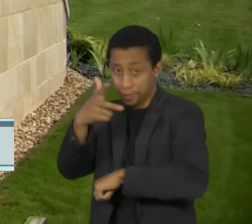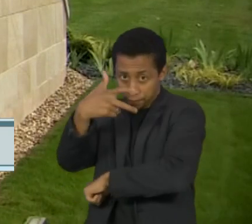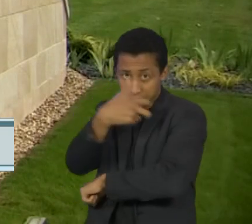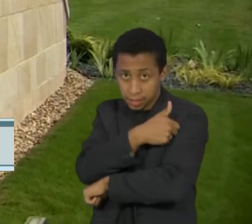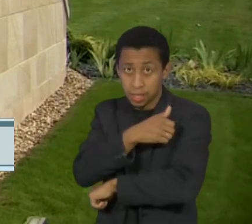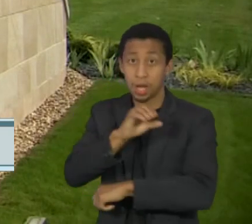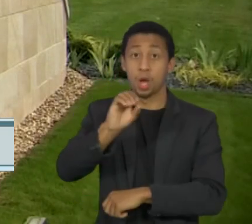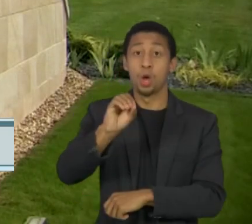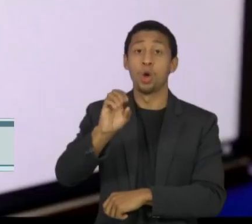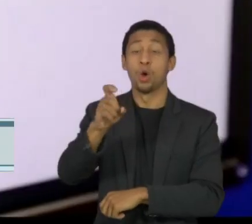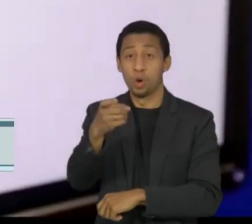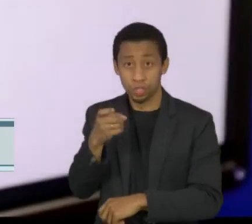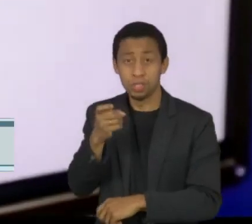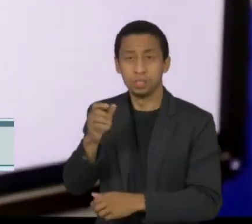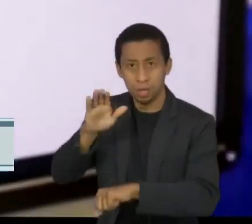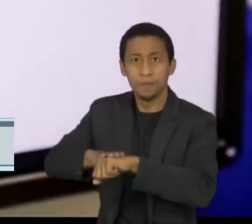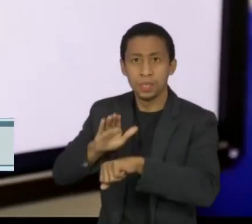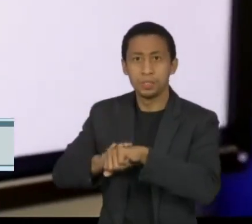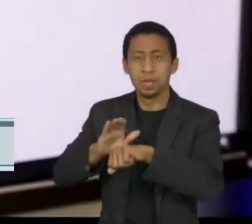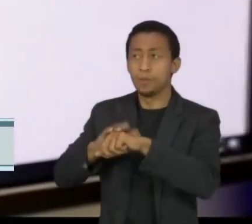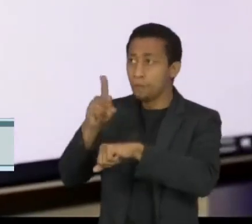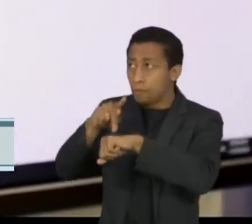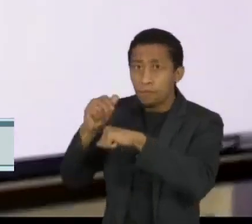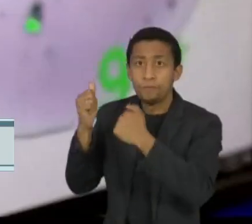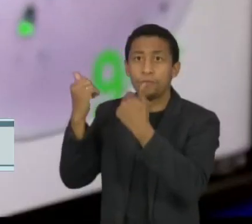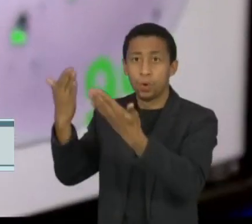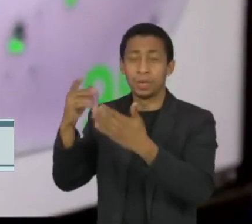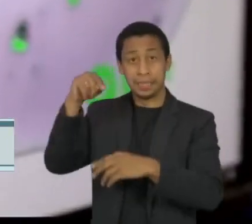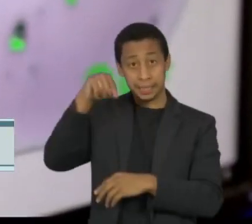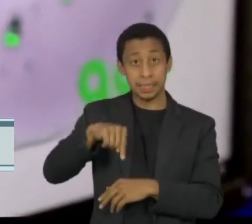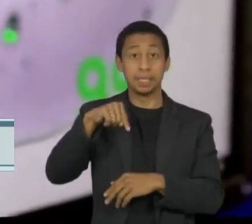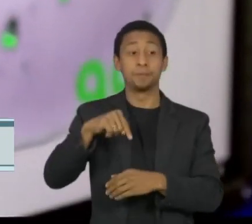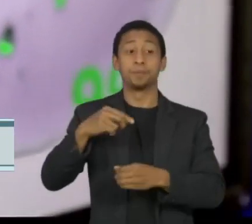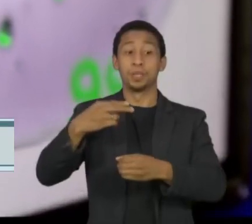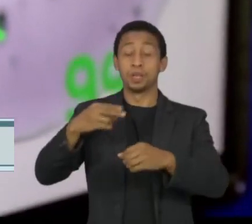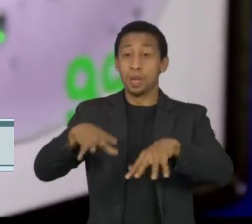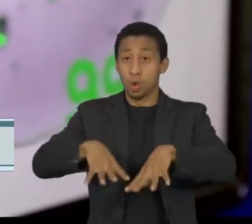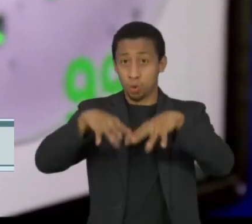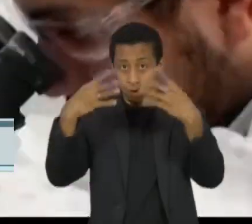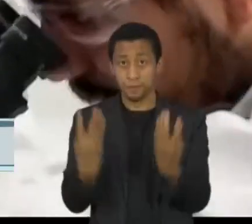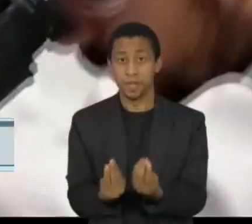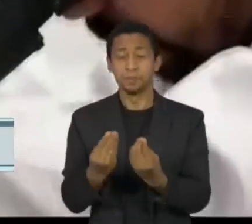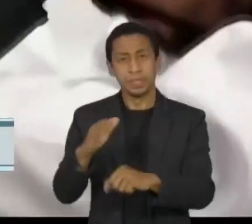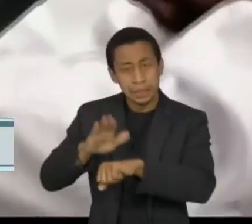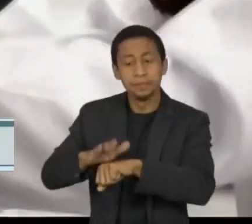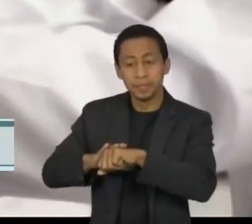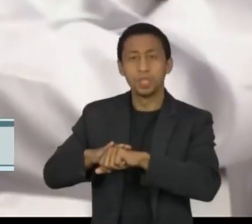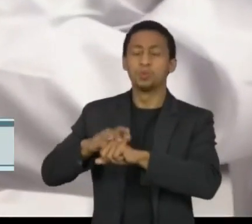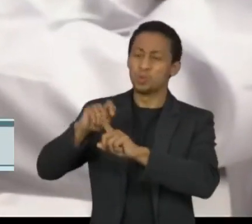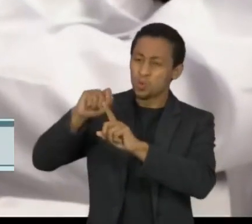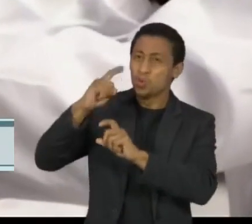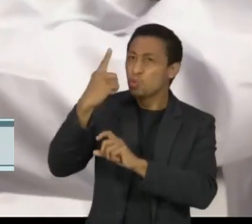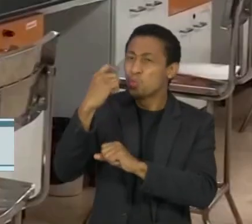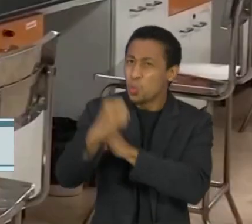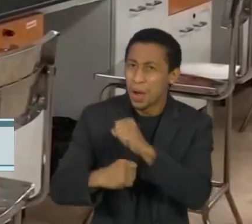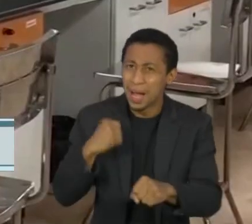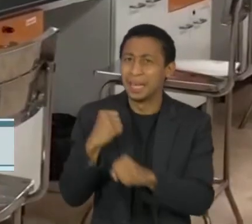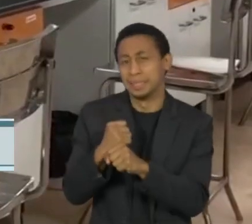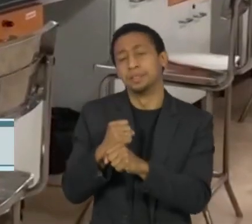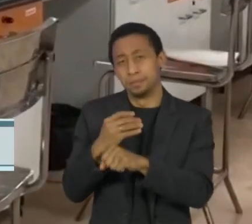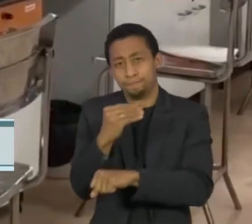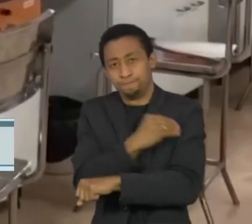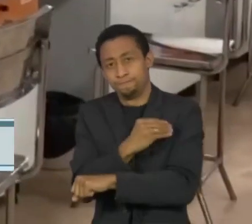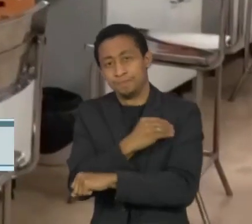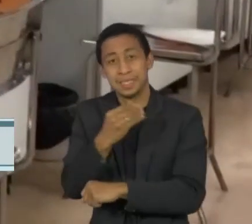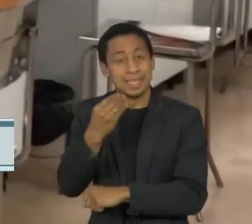Oxford. Os estudos aqui são liderados pela Unifesp e podem durar um ano. A Anvisa autorizou os ensaios